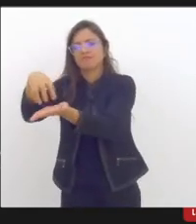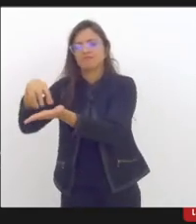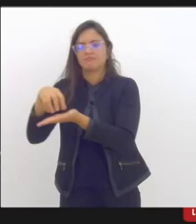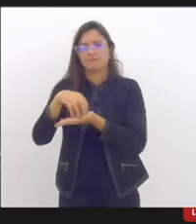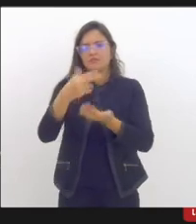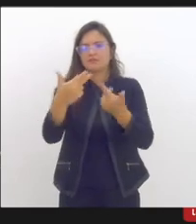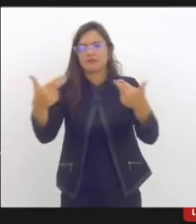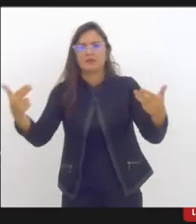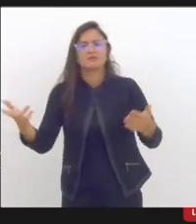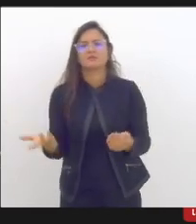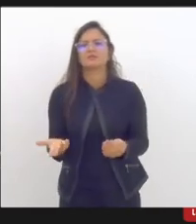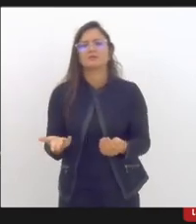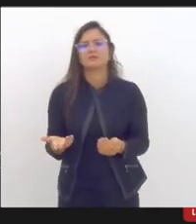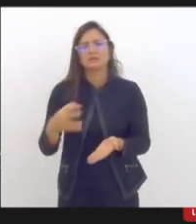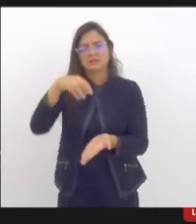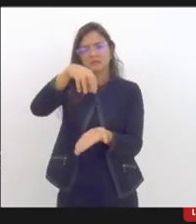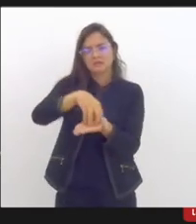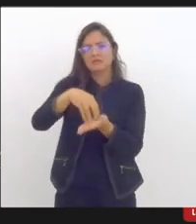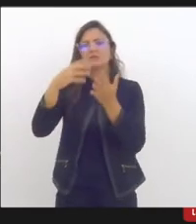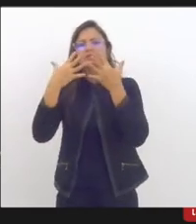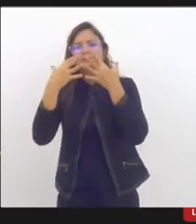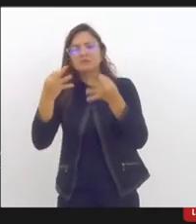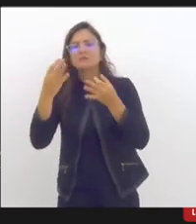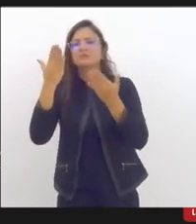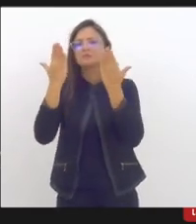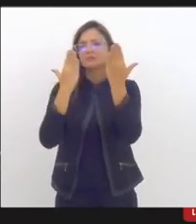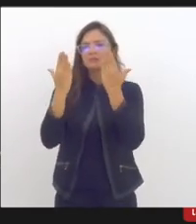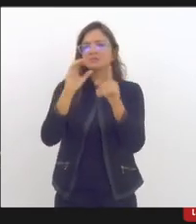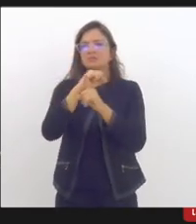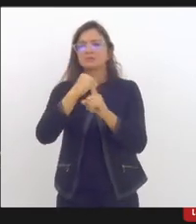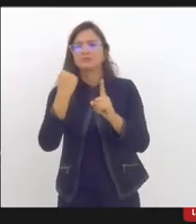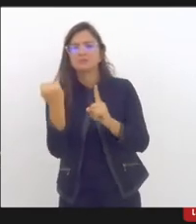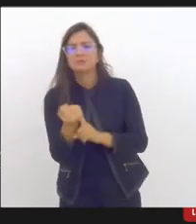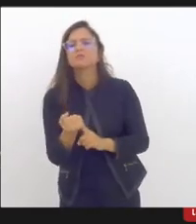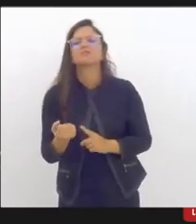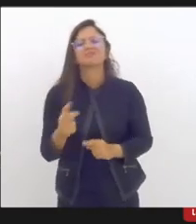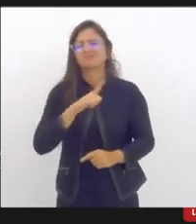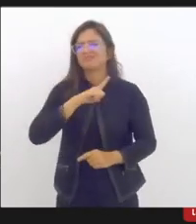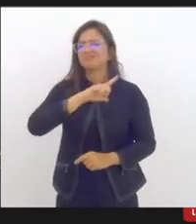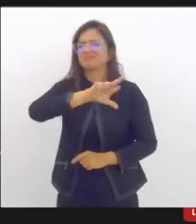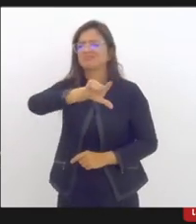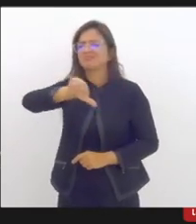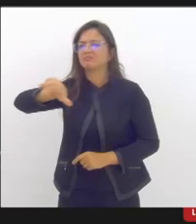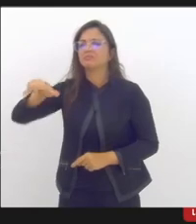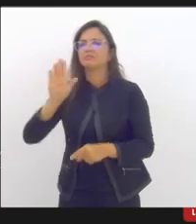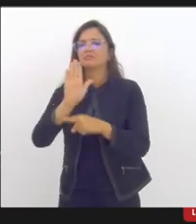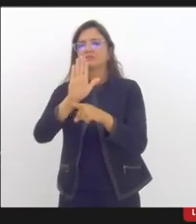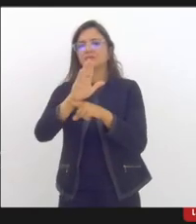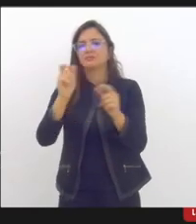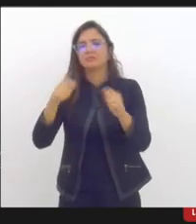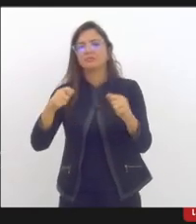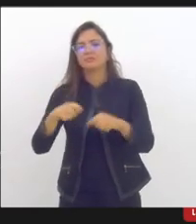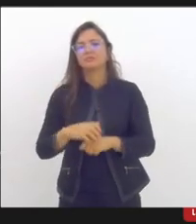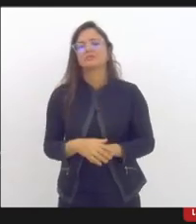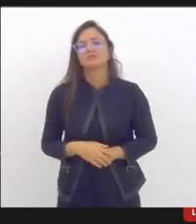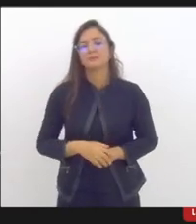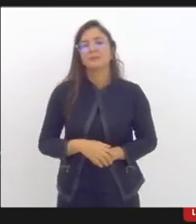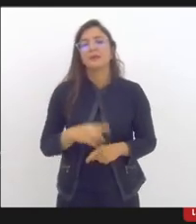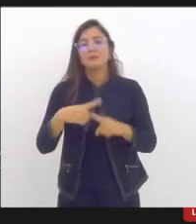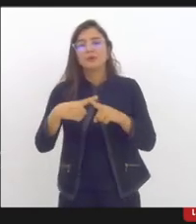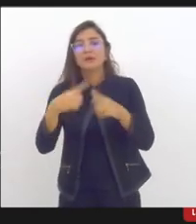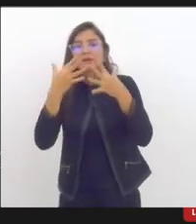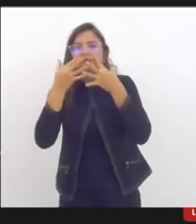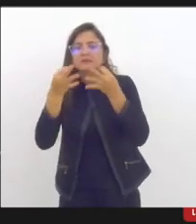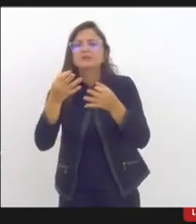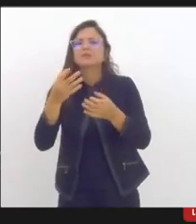psicossocial, emergências psiquiátricas, quando é o caso, né? Considerando mesmo que a lógica da atenção psicossocial,